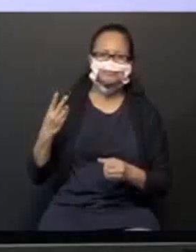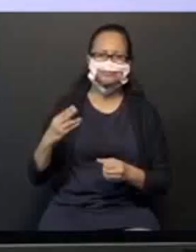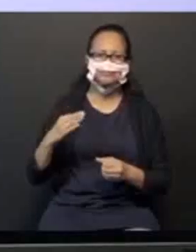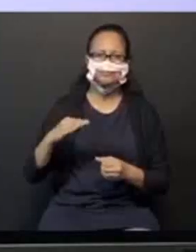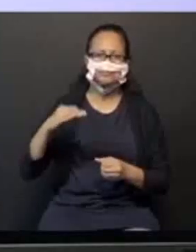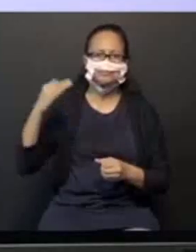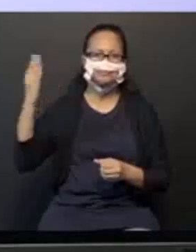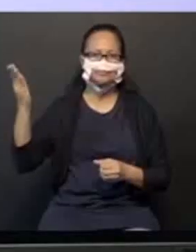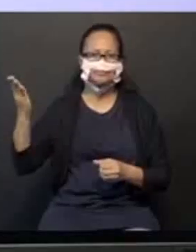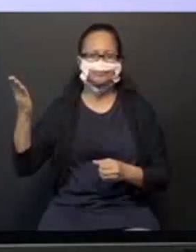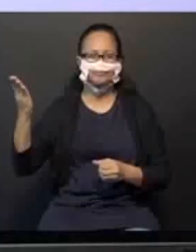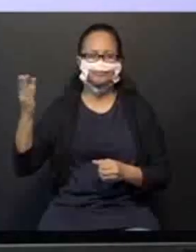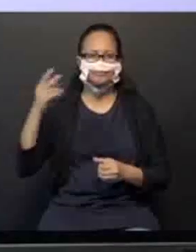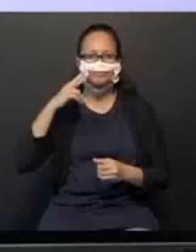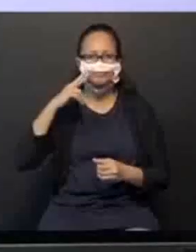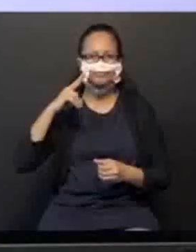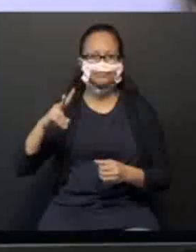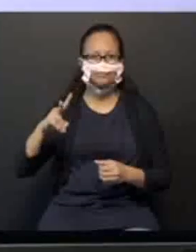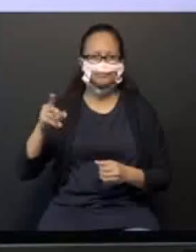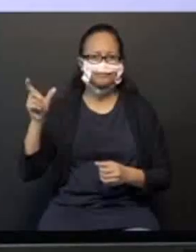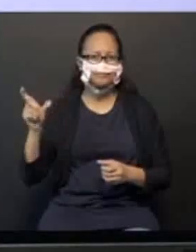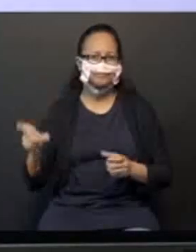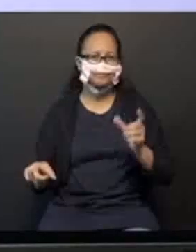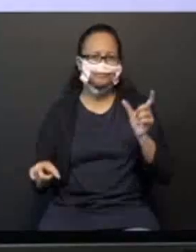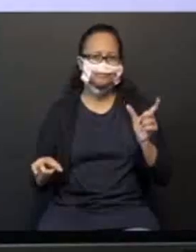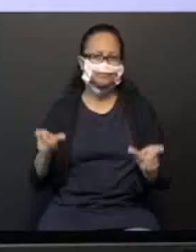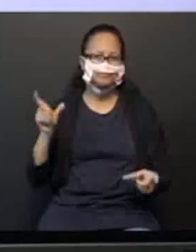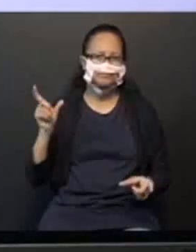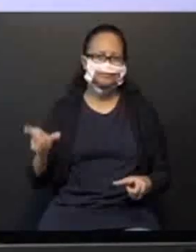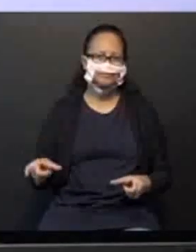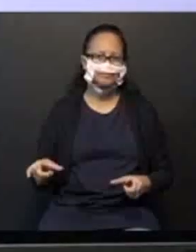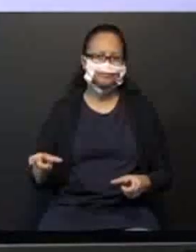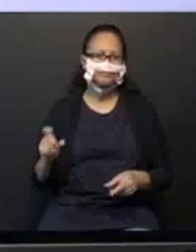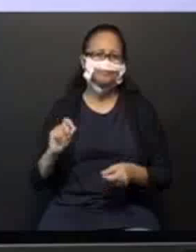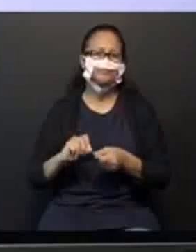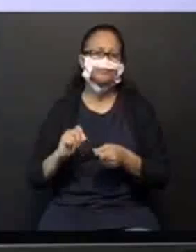personagens. O será que eles estão fazendo?